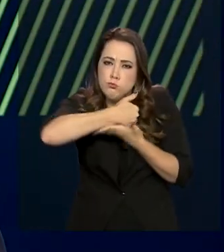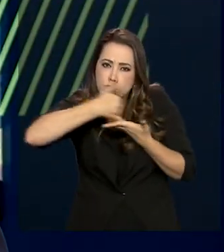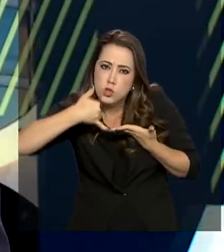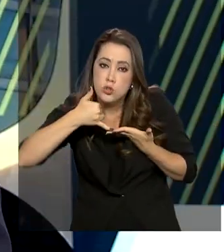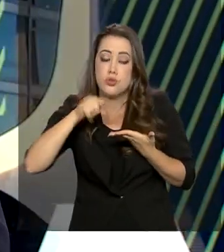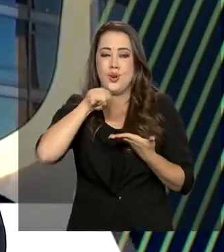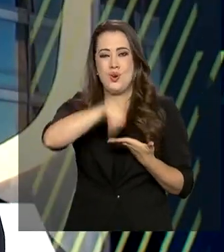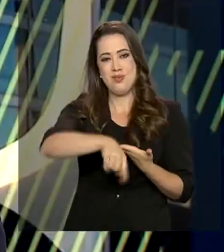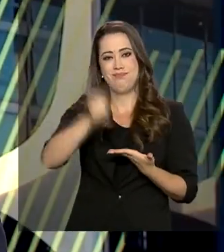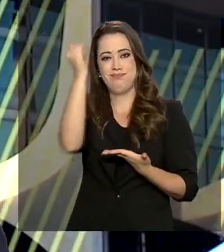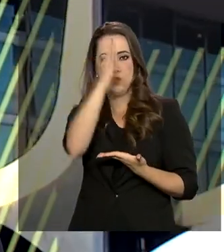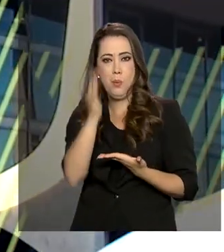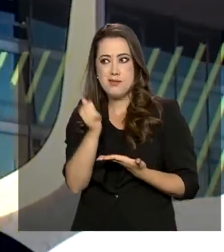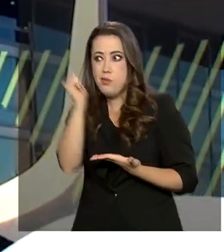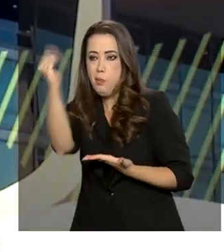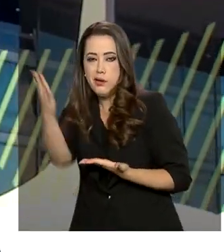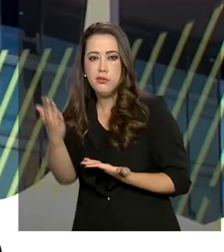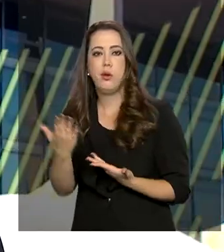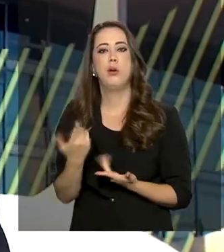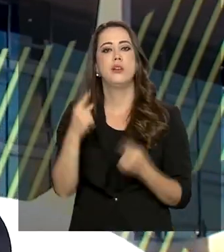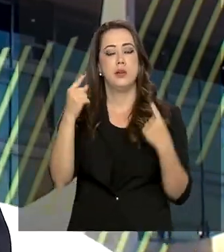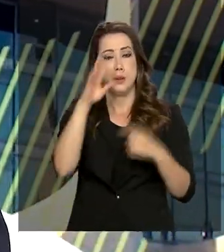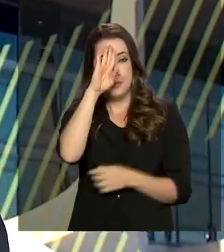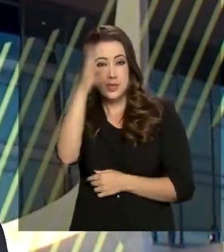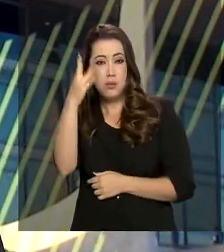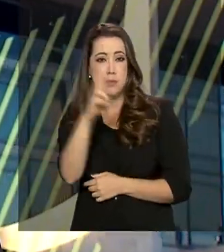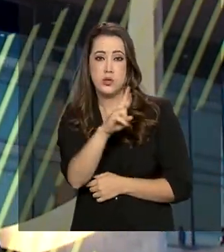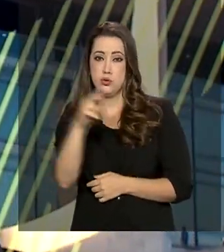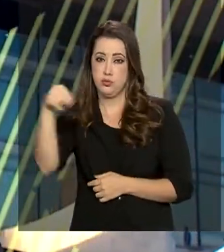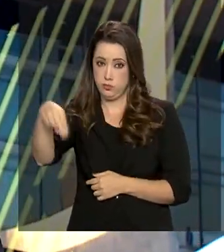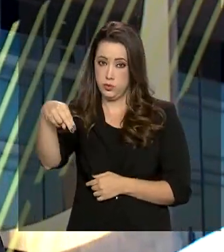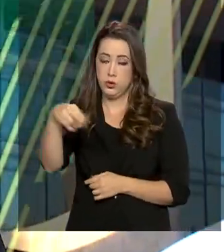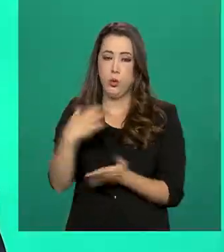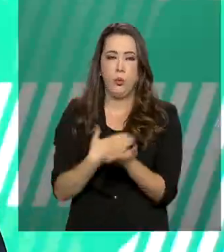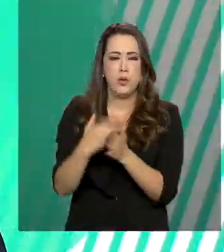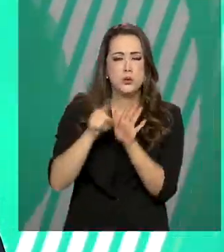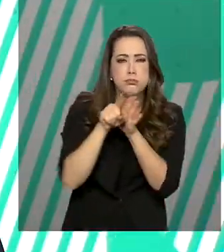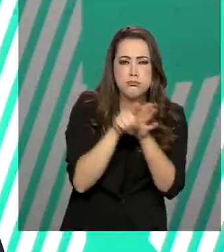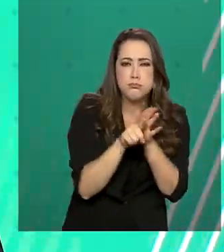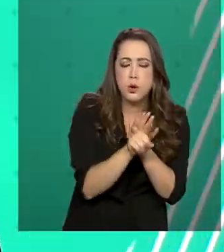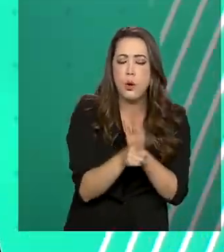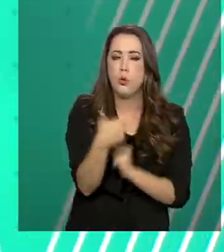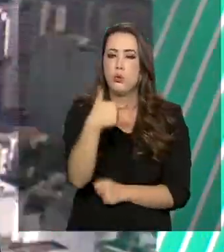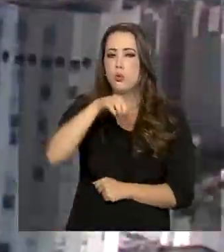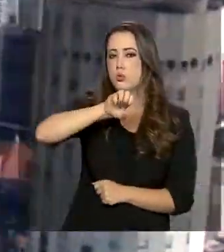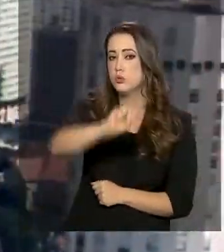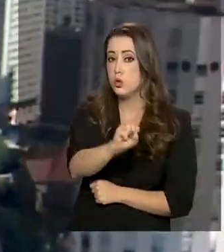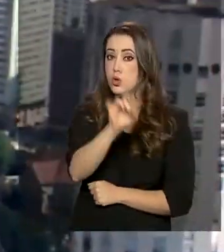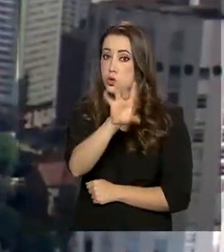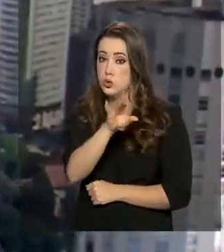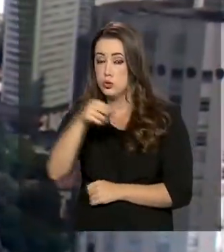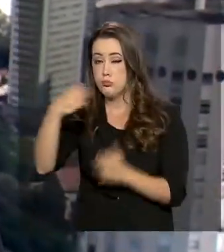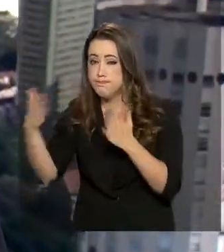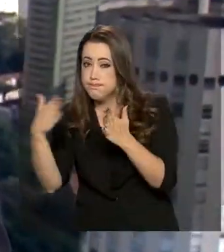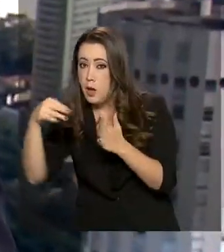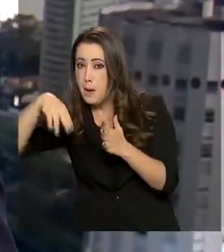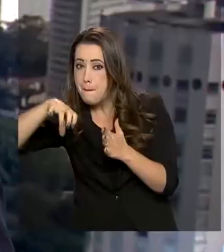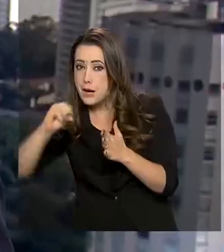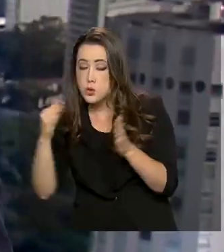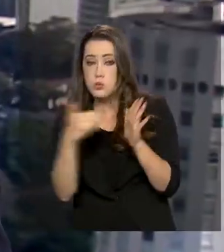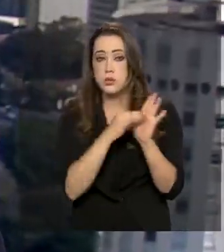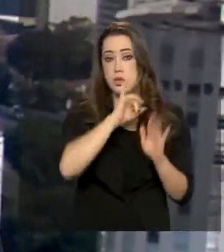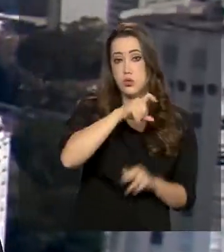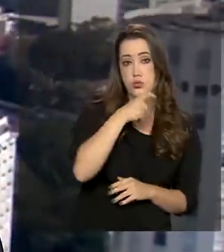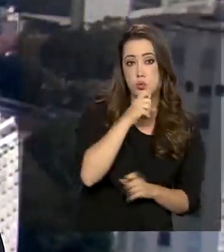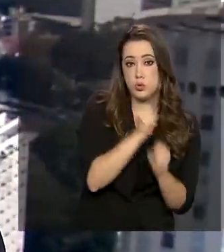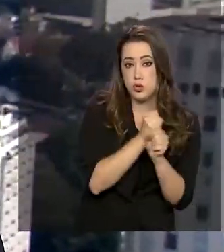do Porto de Natal, no Rio Grande do Norte. As investigações começaram em 2018. Somente entre março e julho deste ano